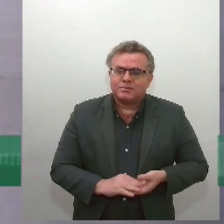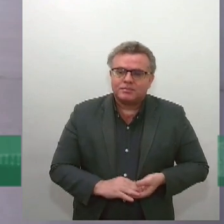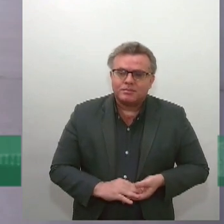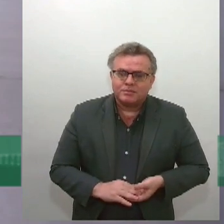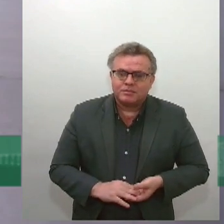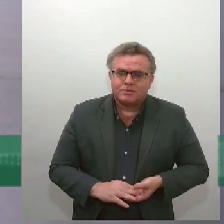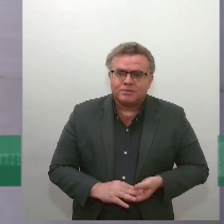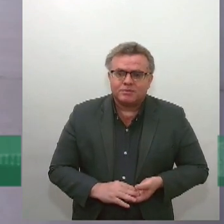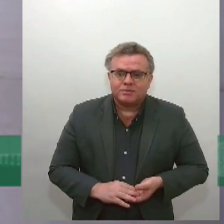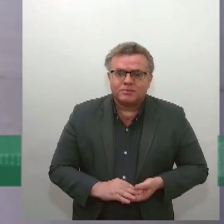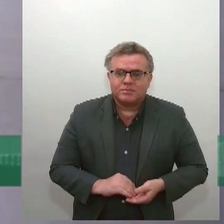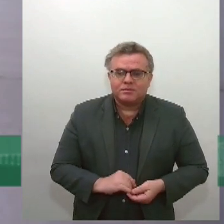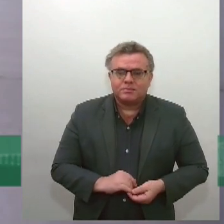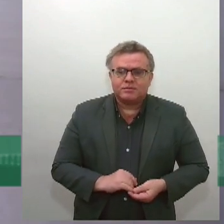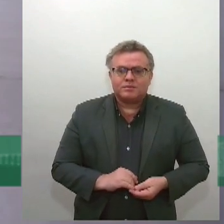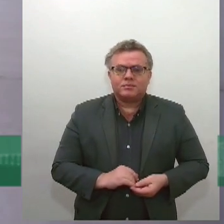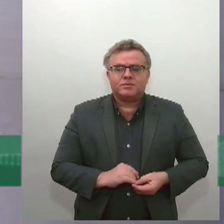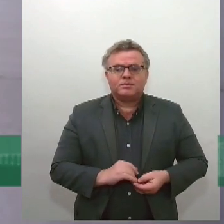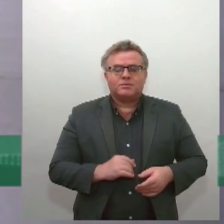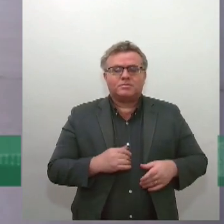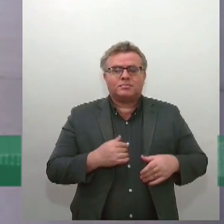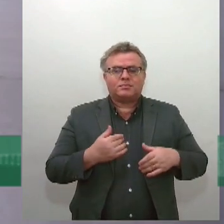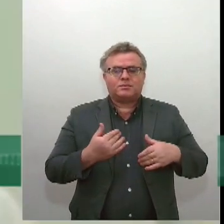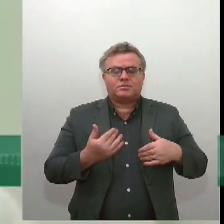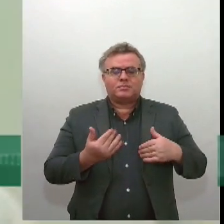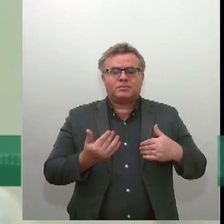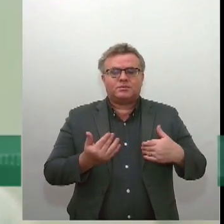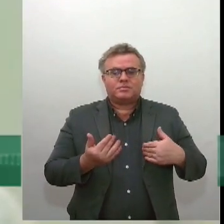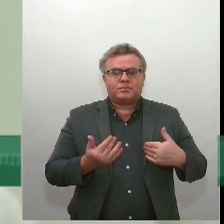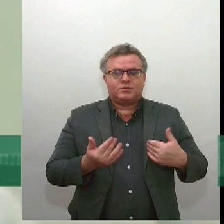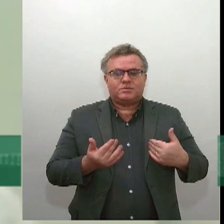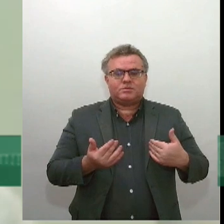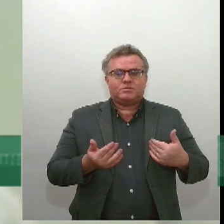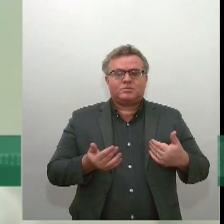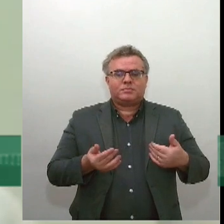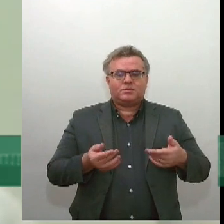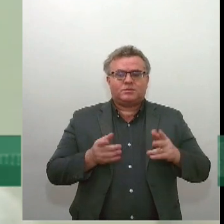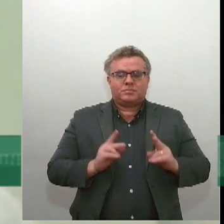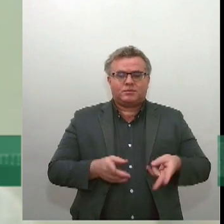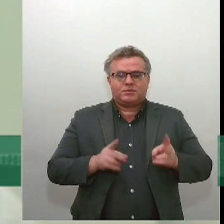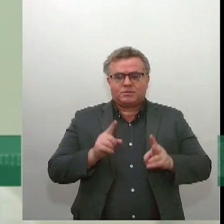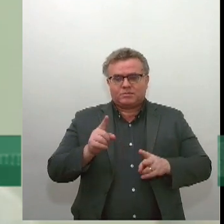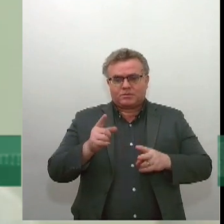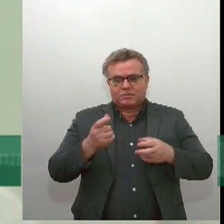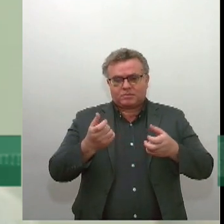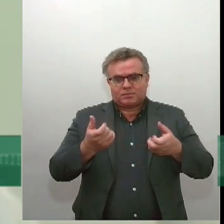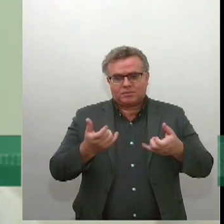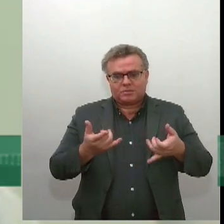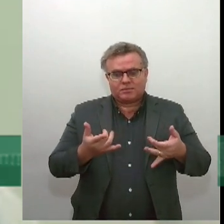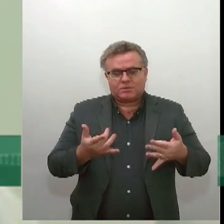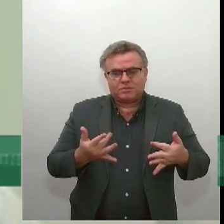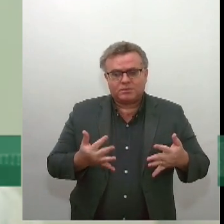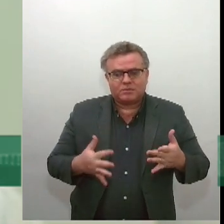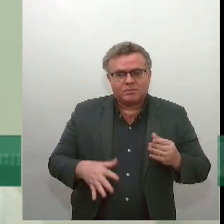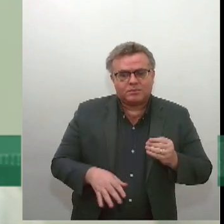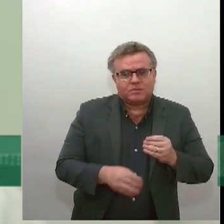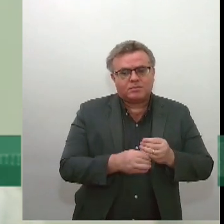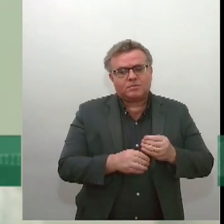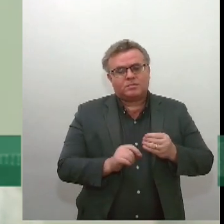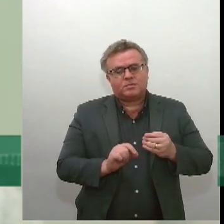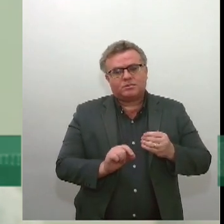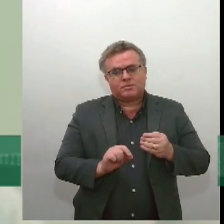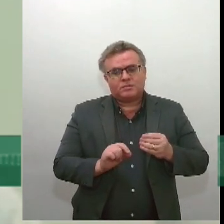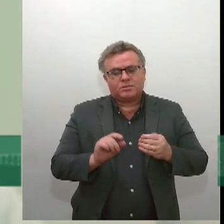Bom, eu só queria também, continuando um pouco com o que o Marcelo colocou, acho que é importante, sim,